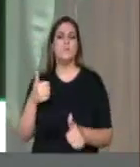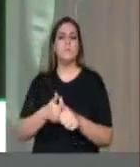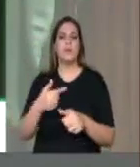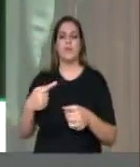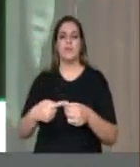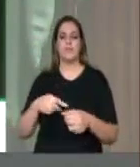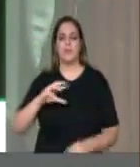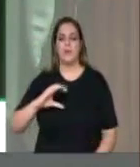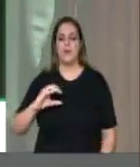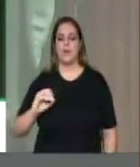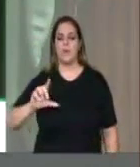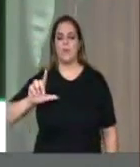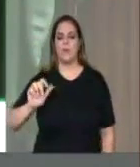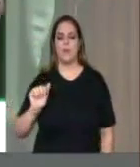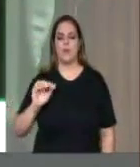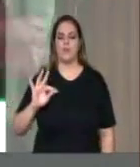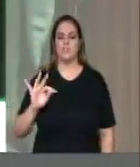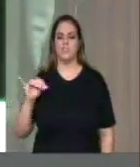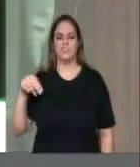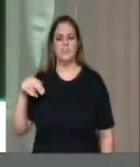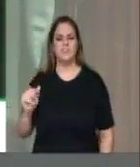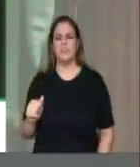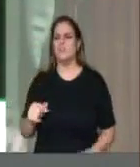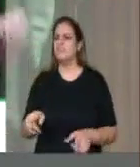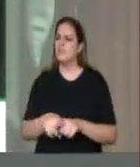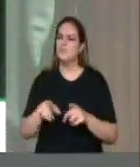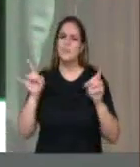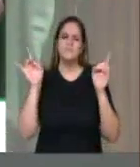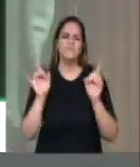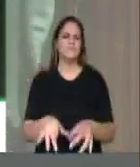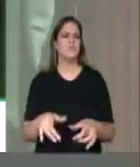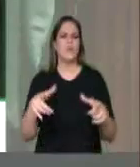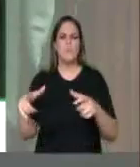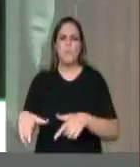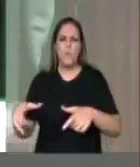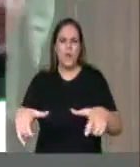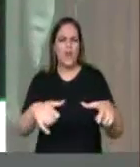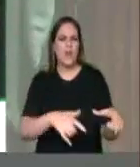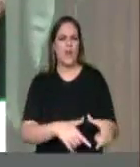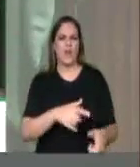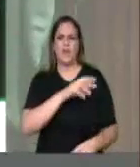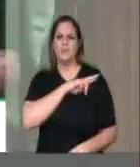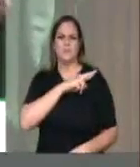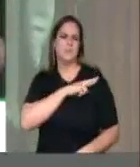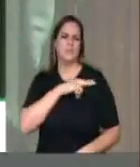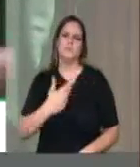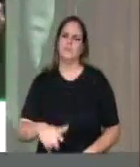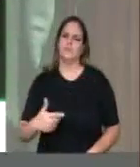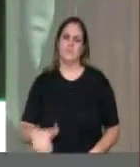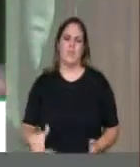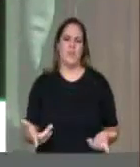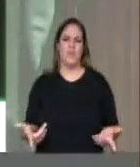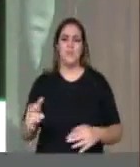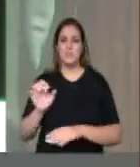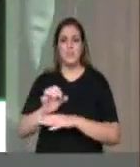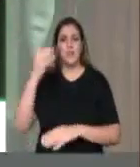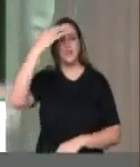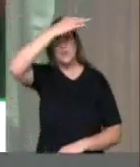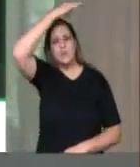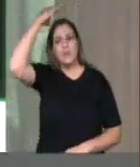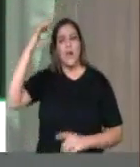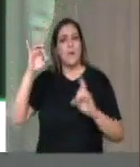crime, está abandonada, cheia de buracos, ou é uma irresponsabilidade. O Espírito Santo está abandonado